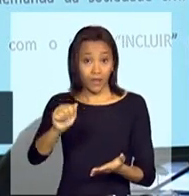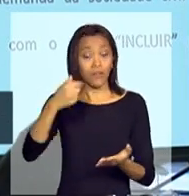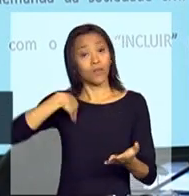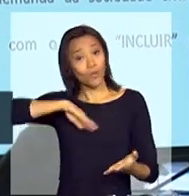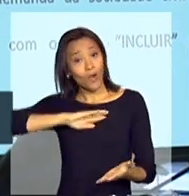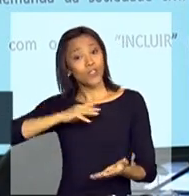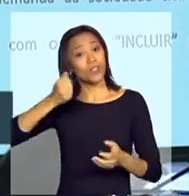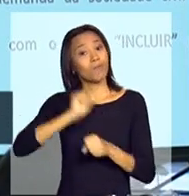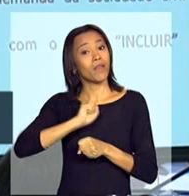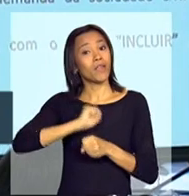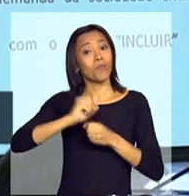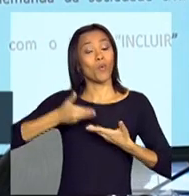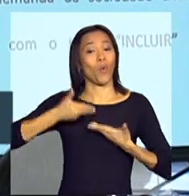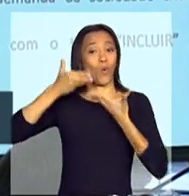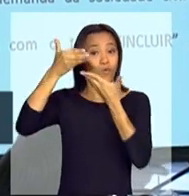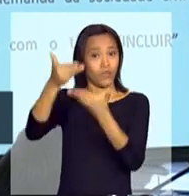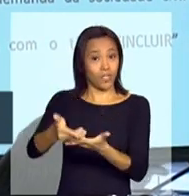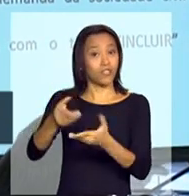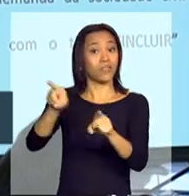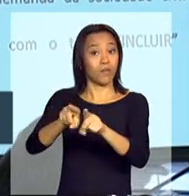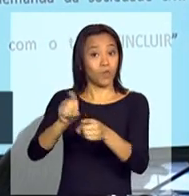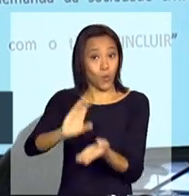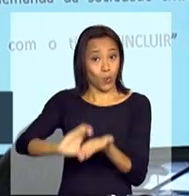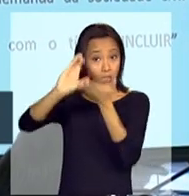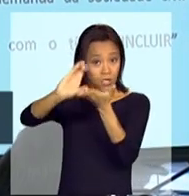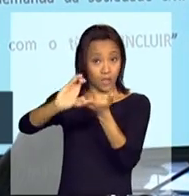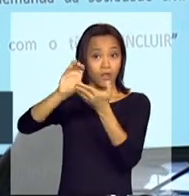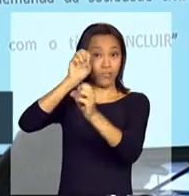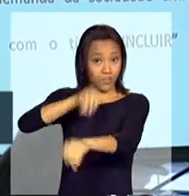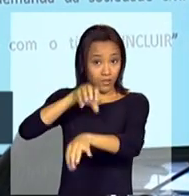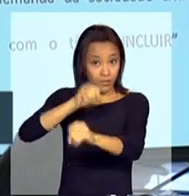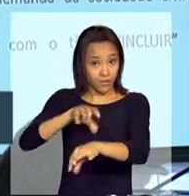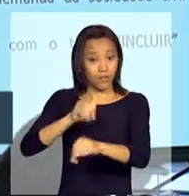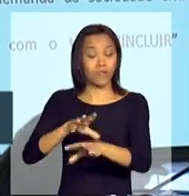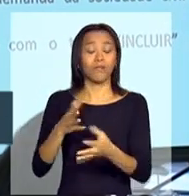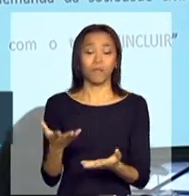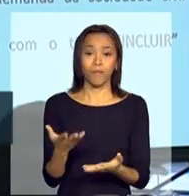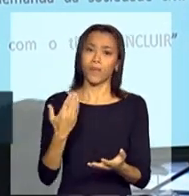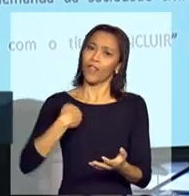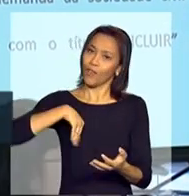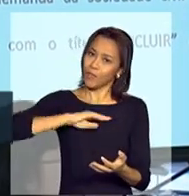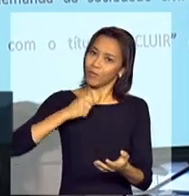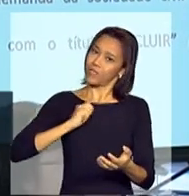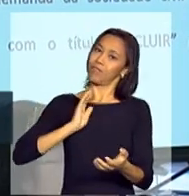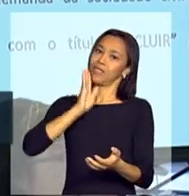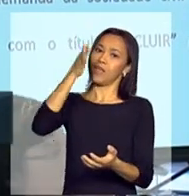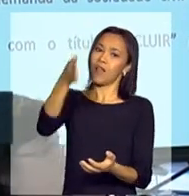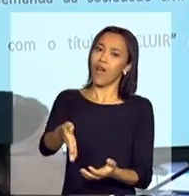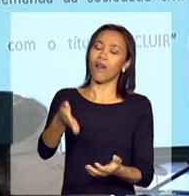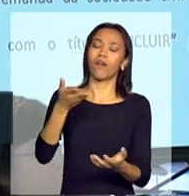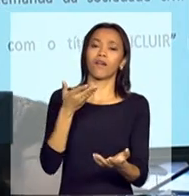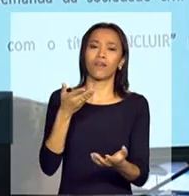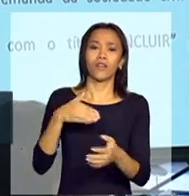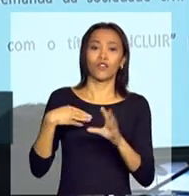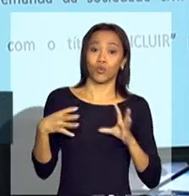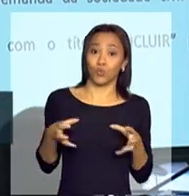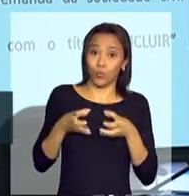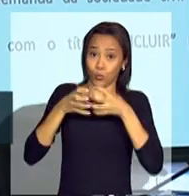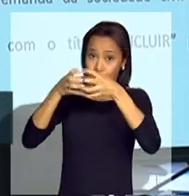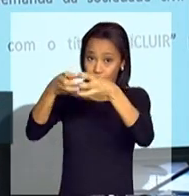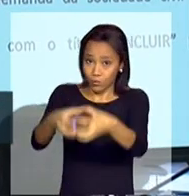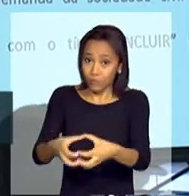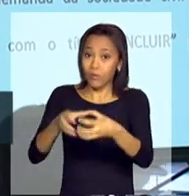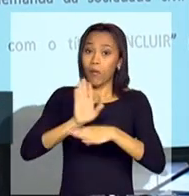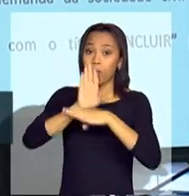esperando um convite para o Conselho de Educação, doutor Paim, vamos lá para fazer o nosso comercial coletivo, aqui em conjunto, a nossa